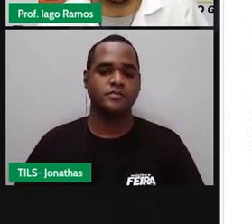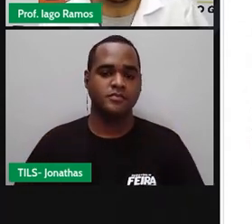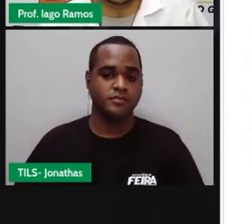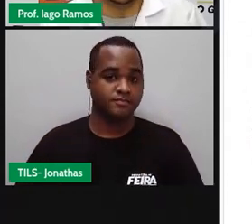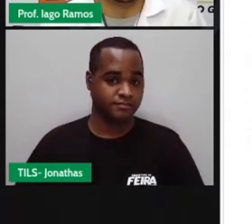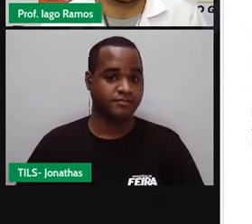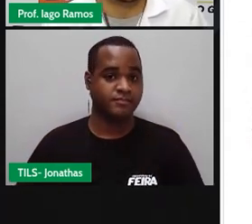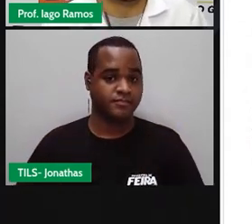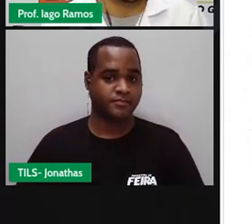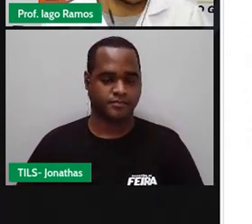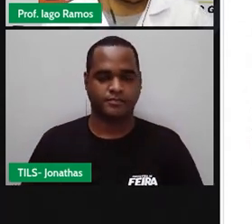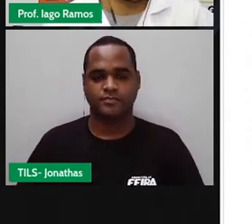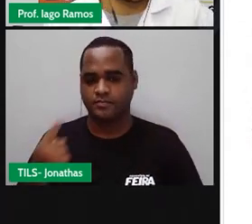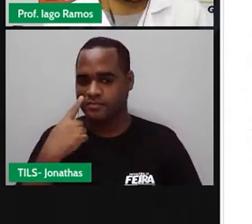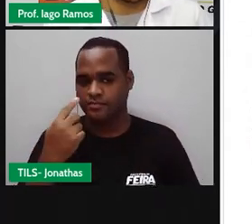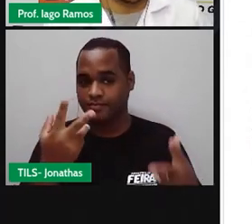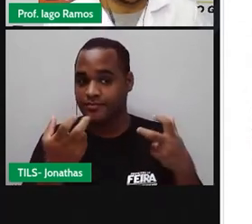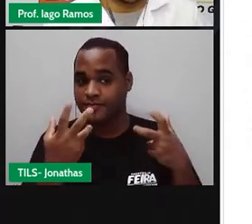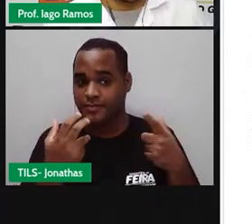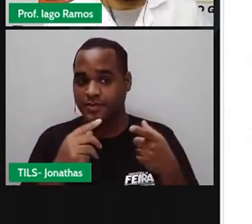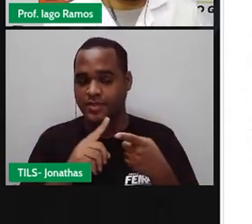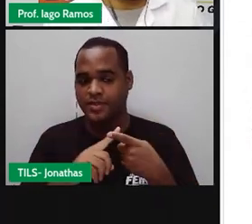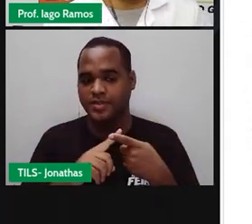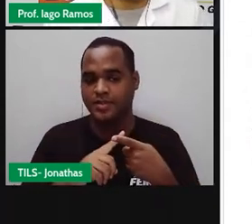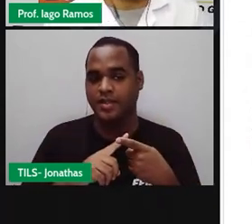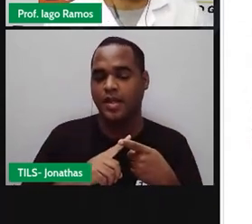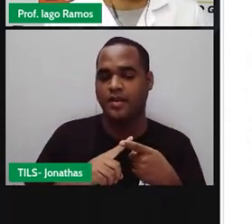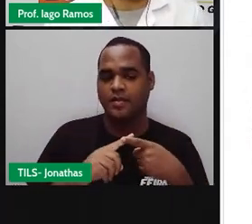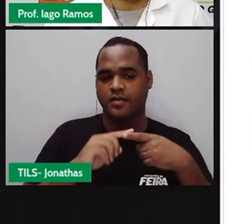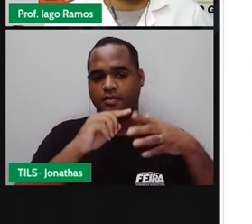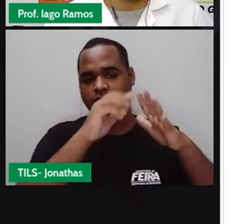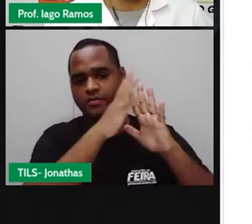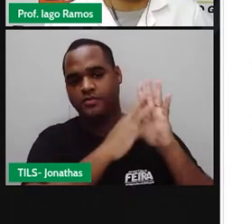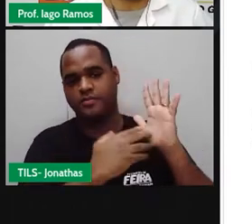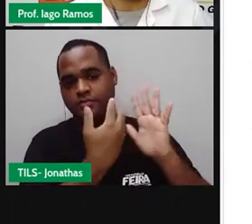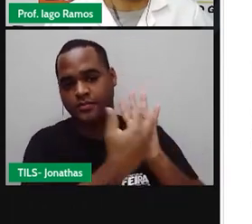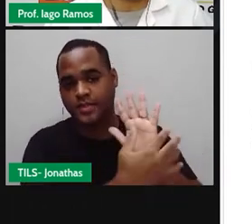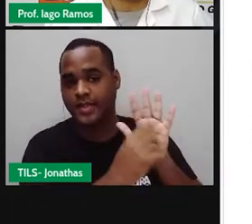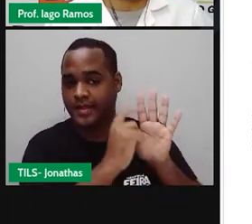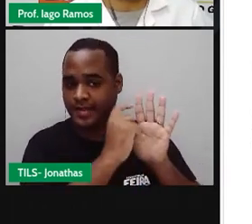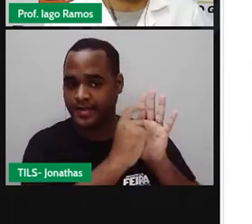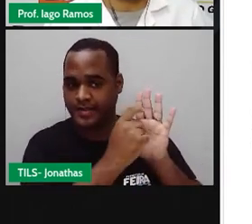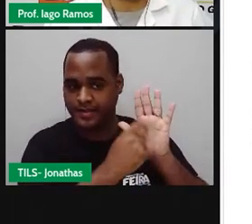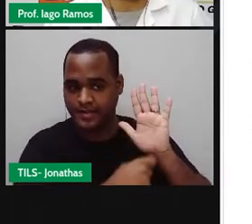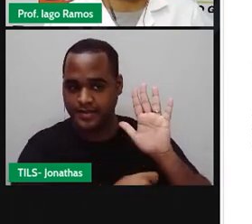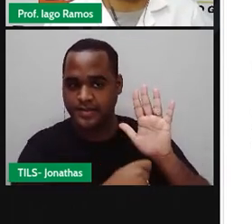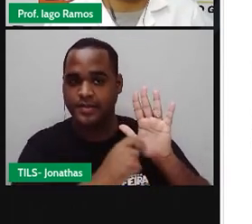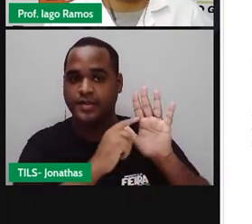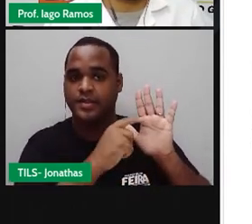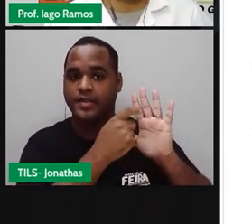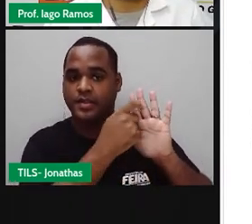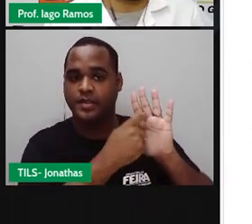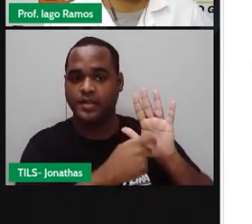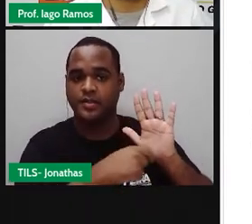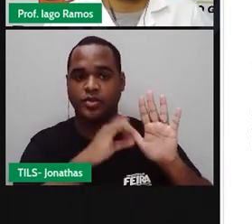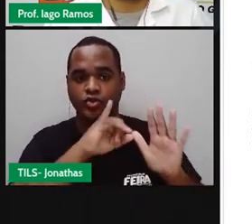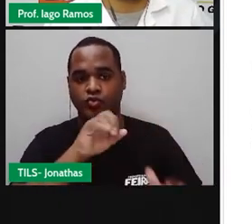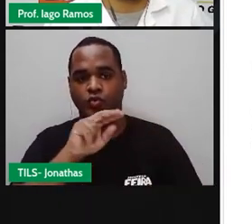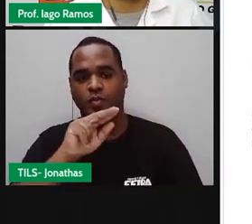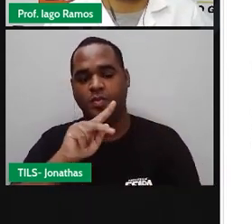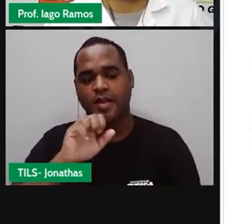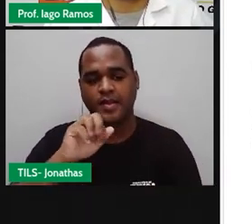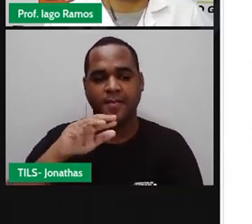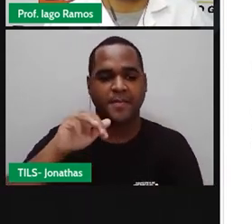Bom, e quando a gente olha na tabela, gente tem, nessa coluna da esquerda, gente tem os planetas, Júpiter, Marte,